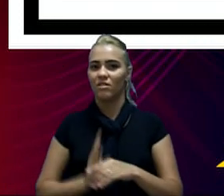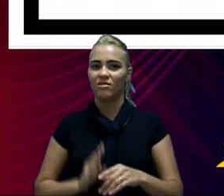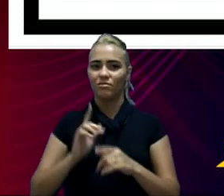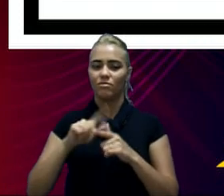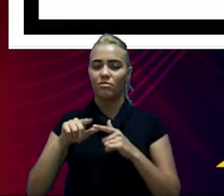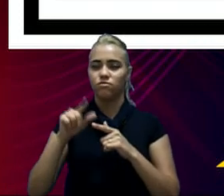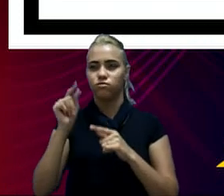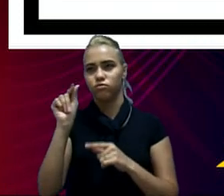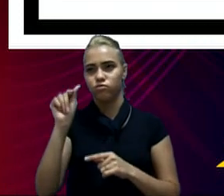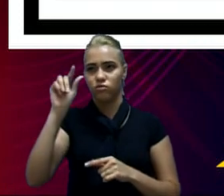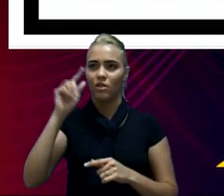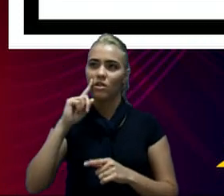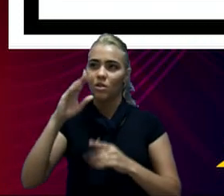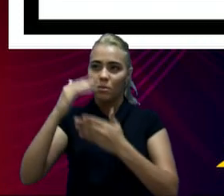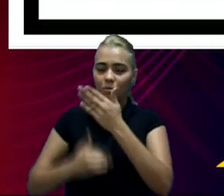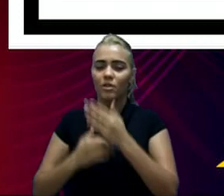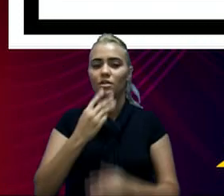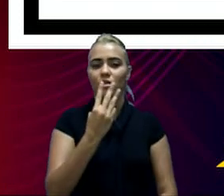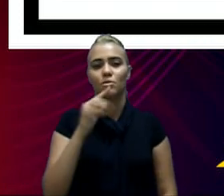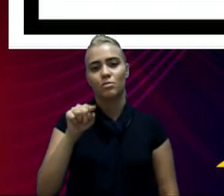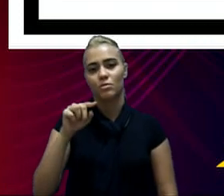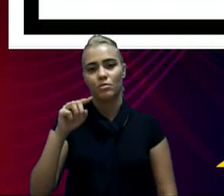,39%.